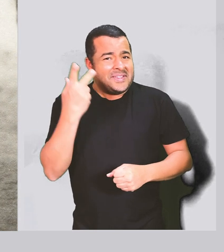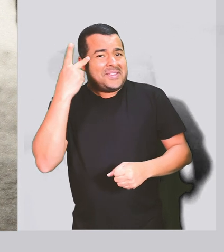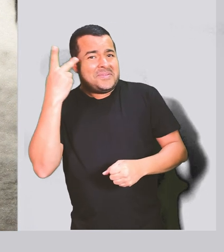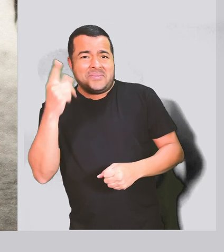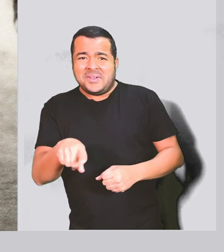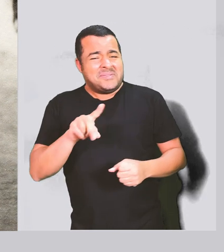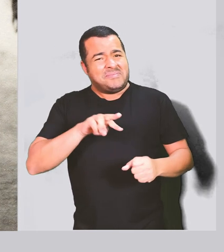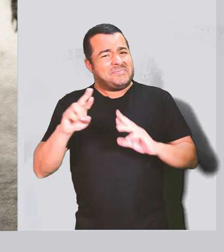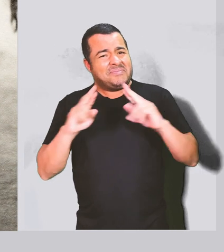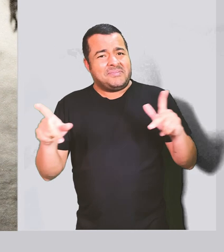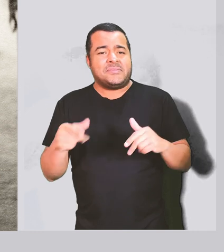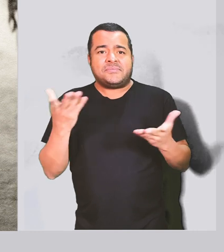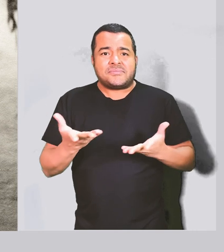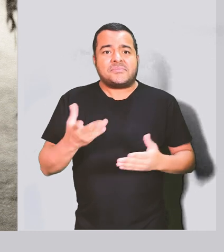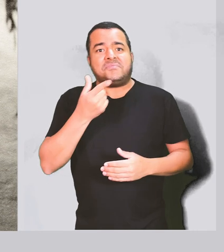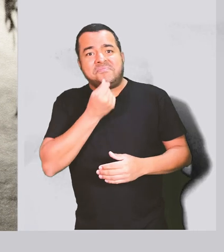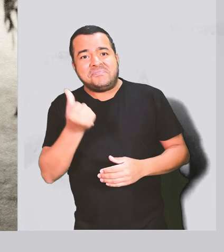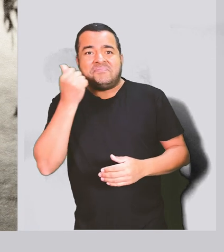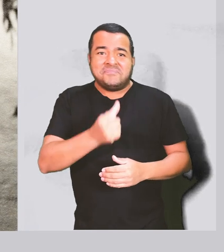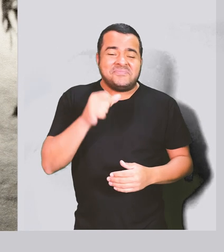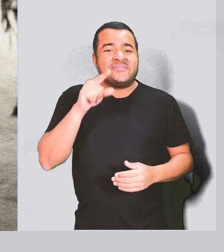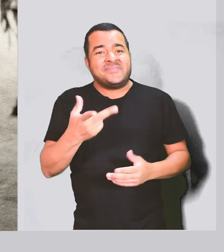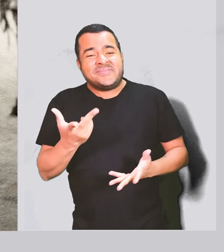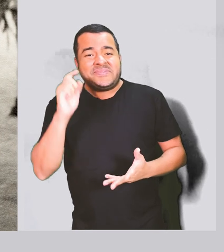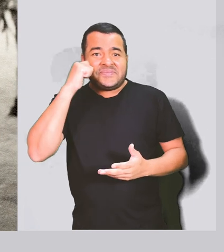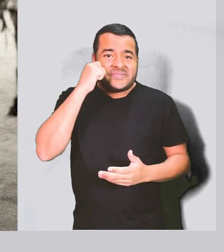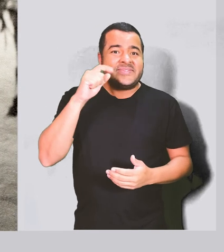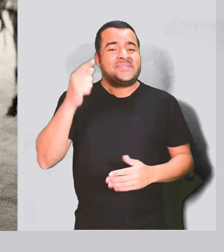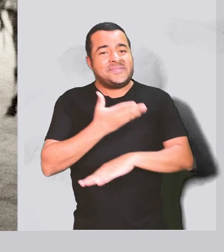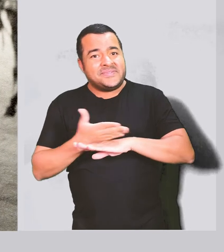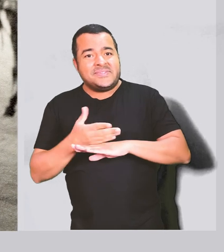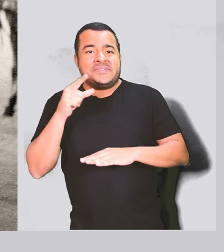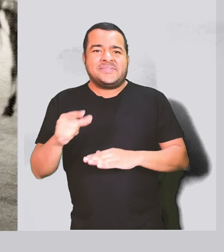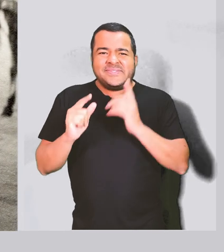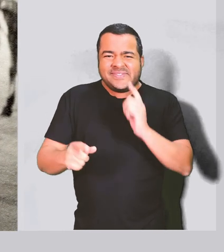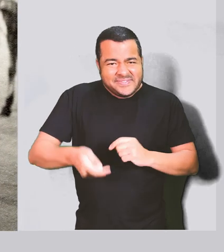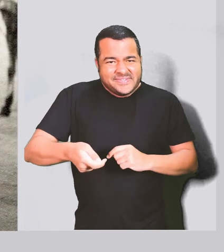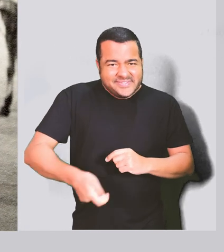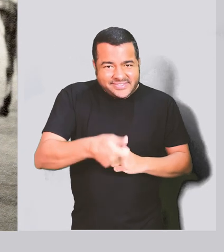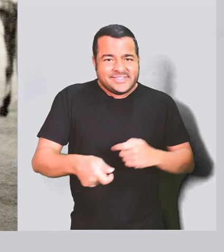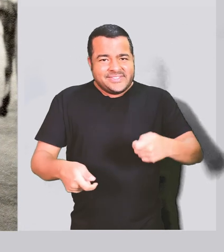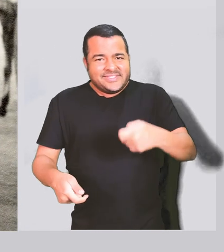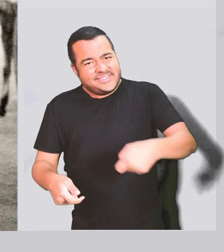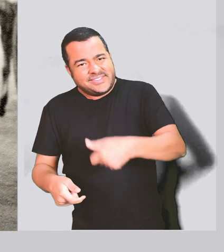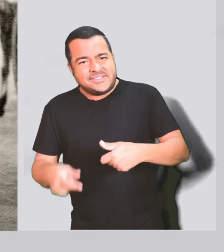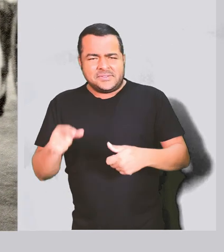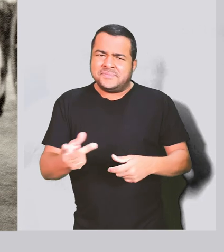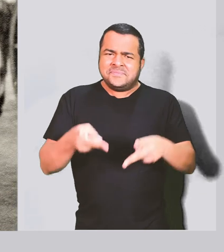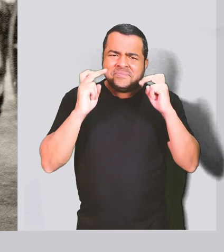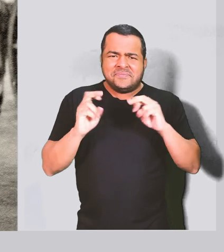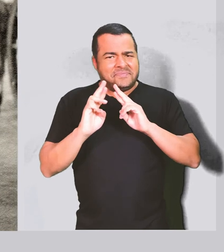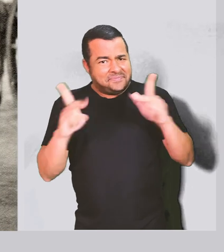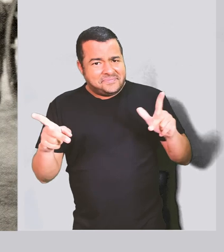né? Na foto, vejo um grupo de meninos e rapazes, negros e brancos, jogando bolinha de gude numa pausa do trabalho. Você